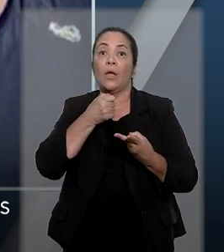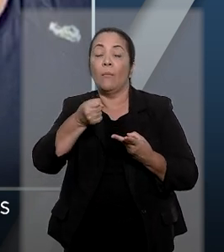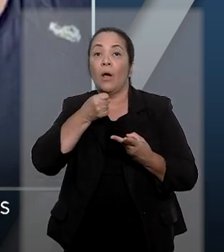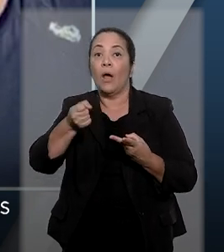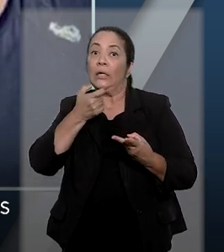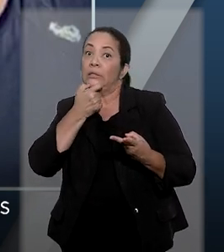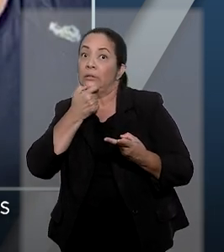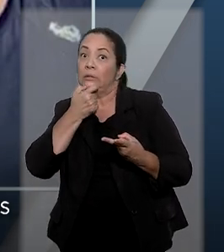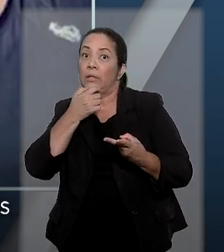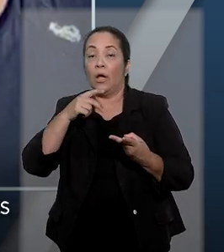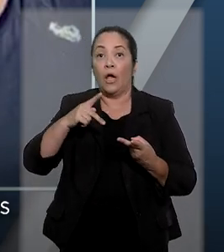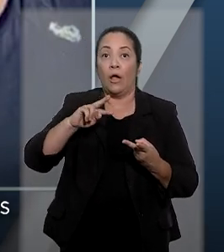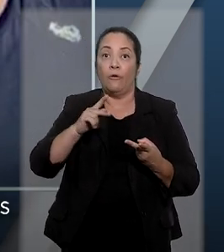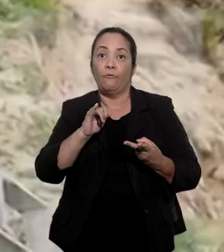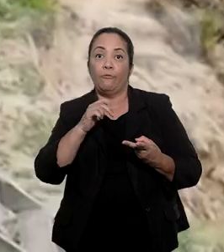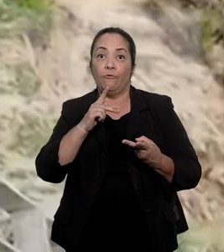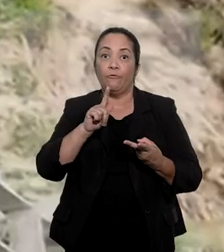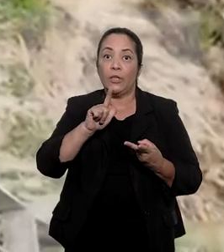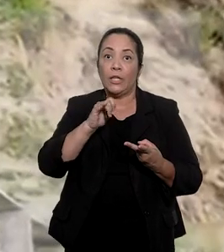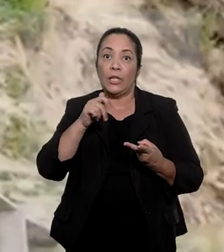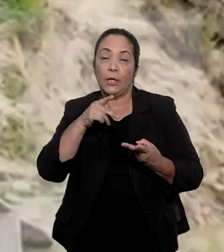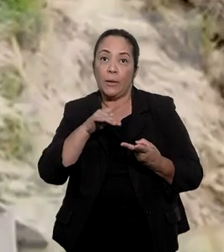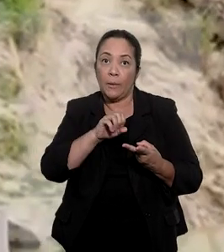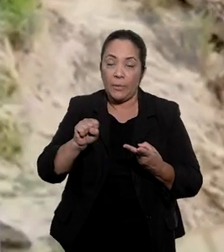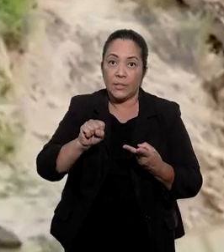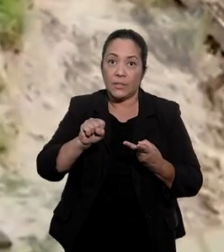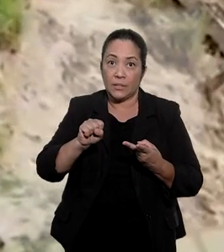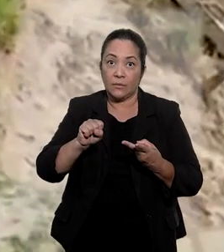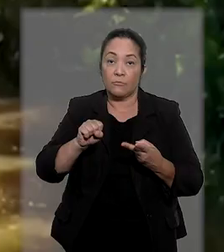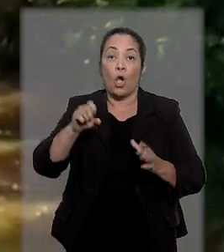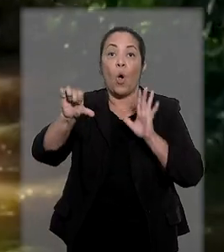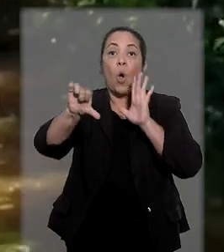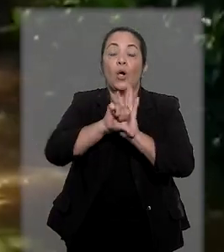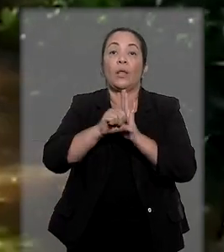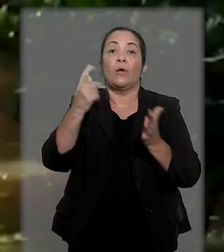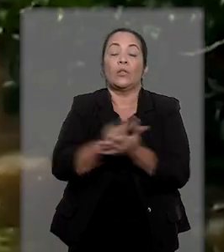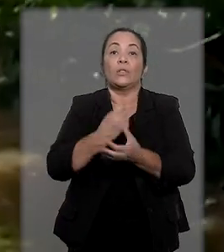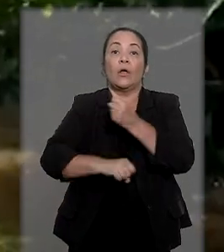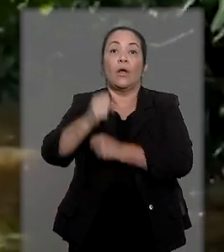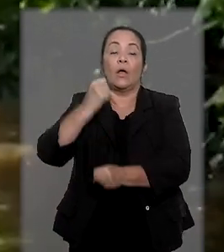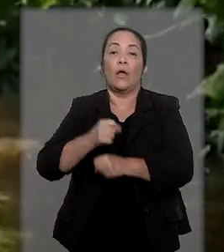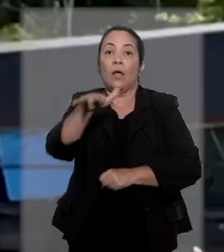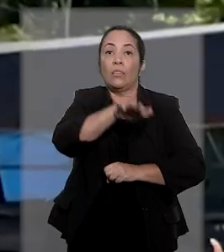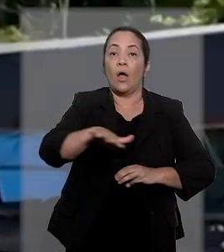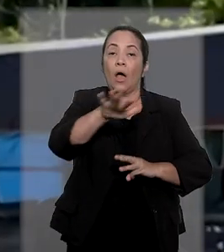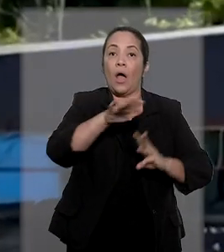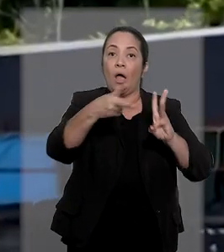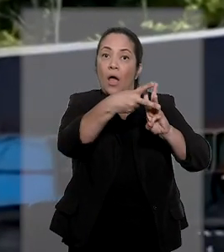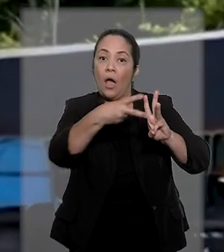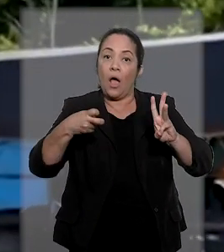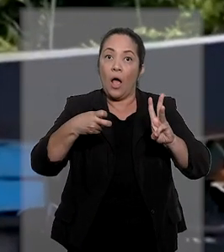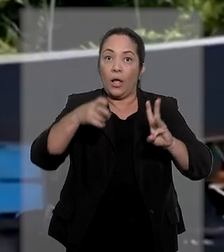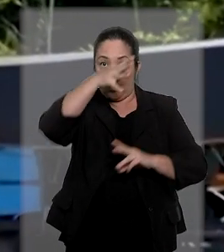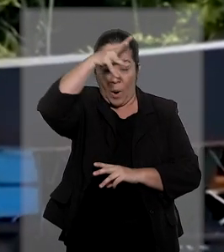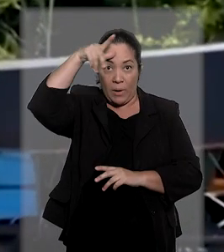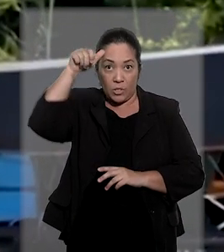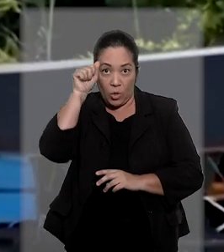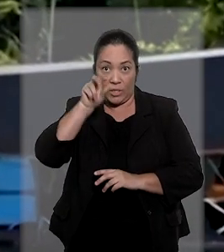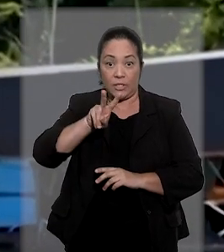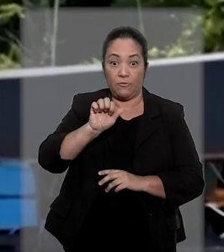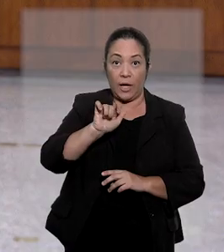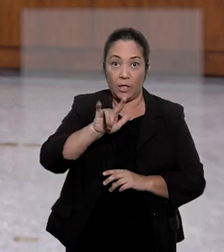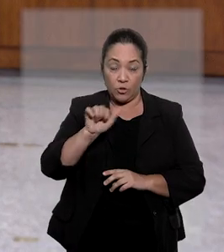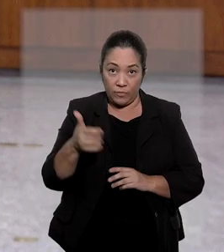jornalista britânico Dom Filipes. Os crimes aconteceram ano passado, nas proximidades da terra indígena Vale do Javari, no